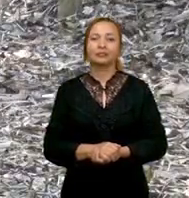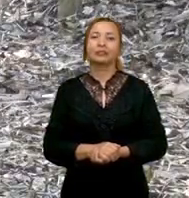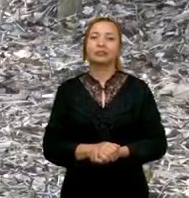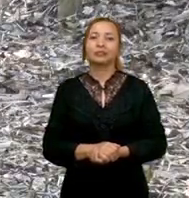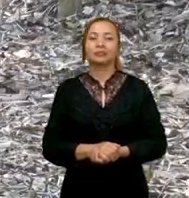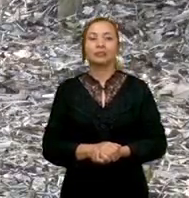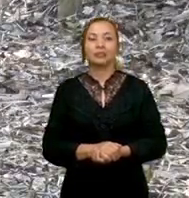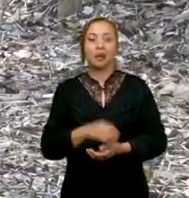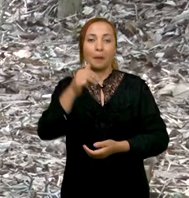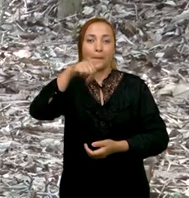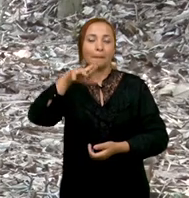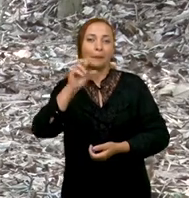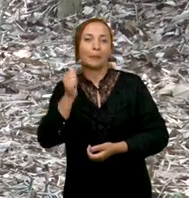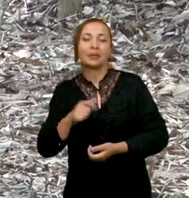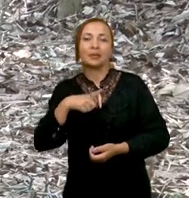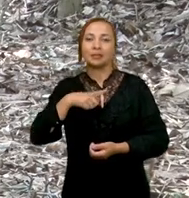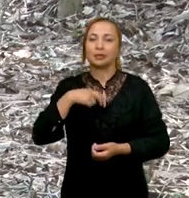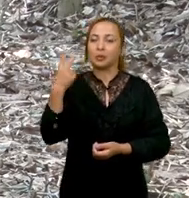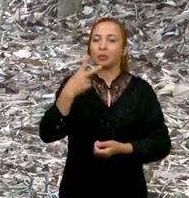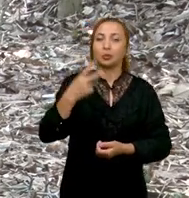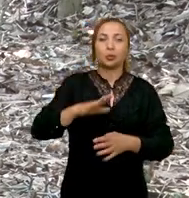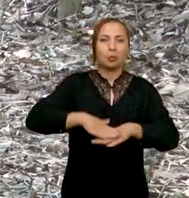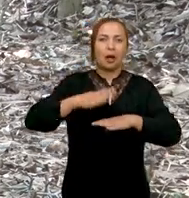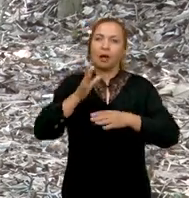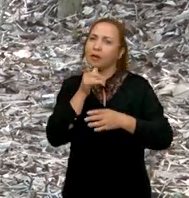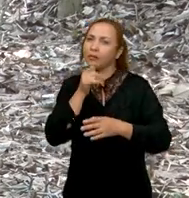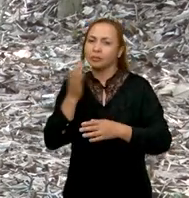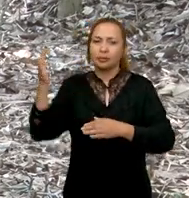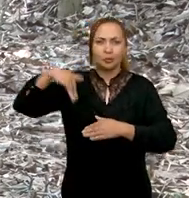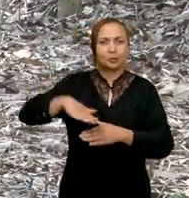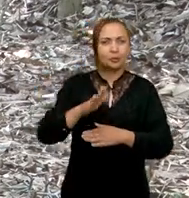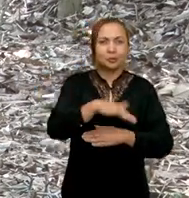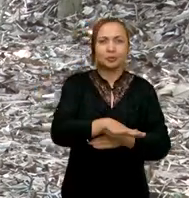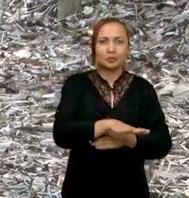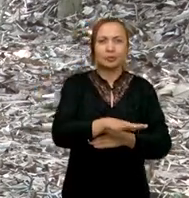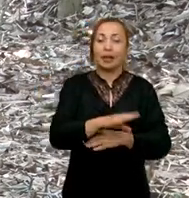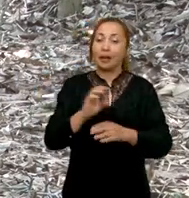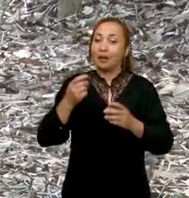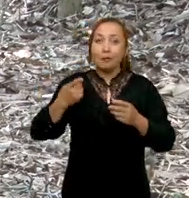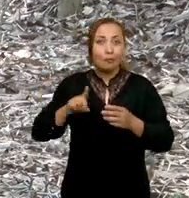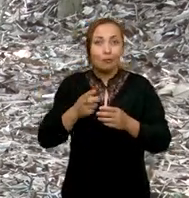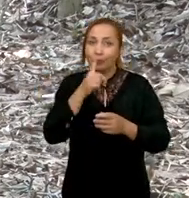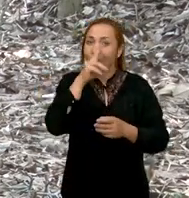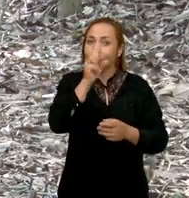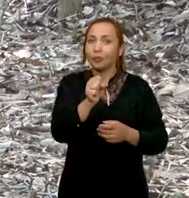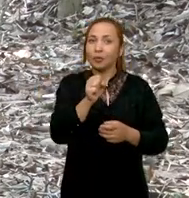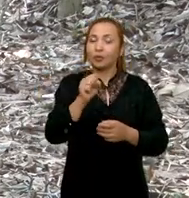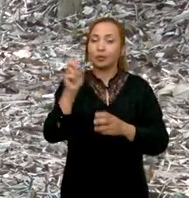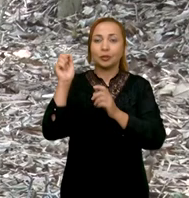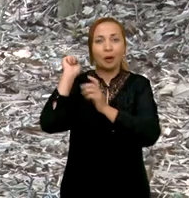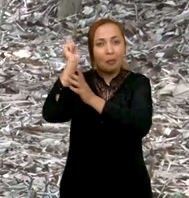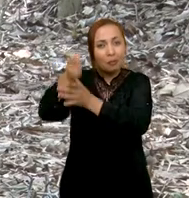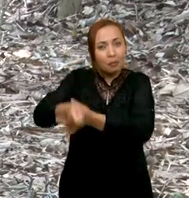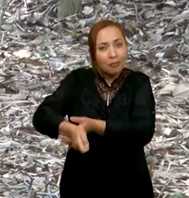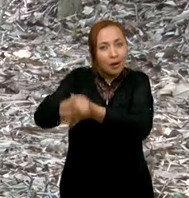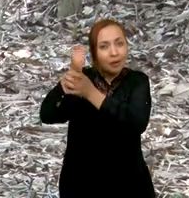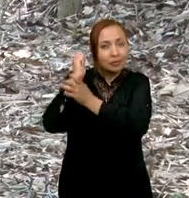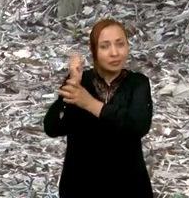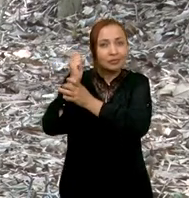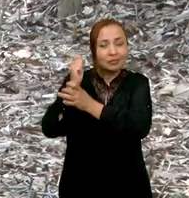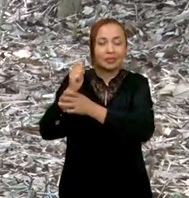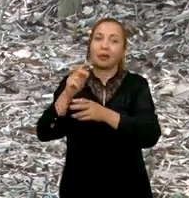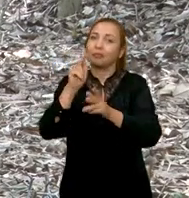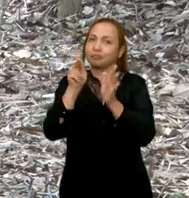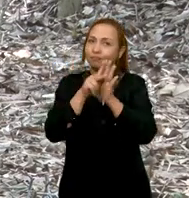O Maranhão possui o segundo maior litoral do Brasil e uma intensa atividade pesqueira. Aproveitando esse cenário favorável, um